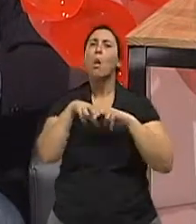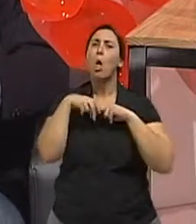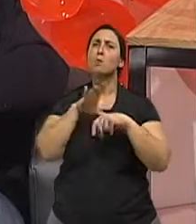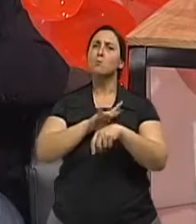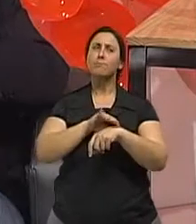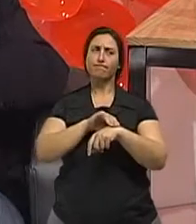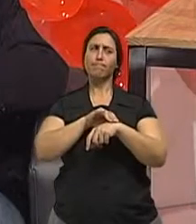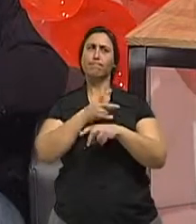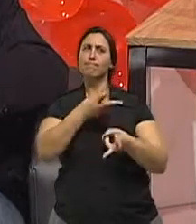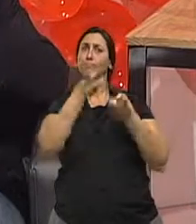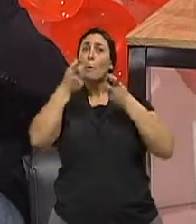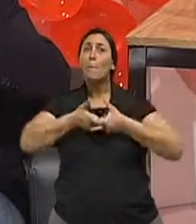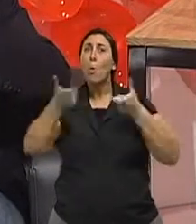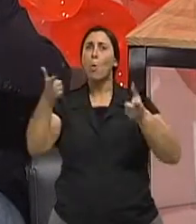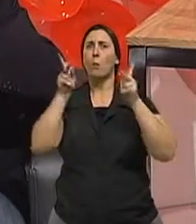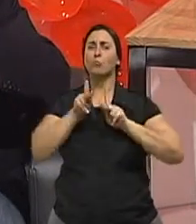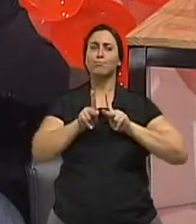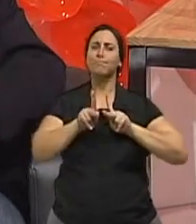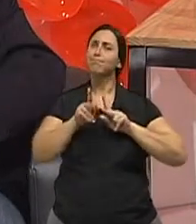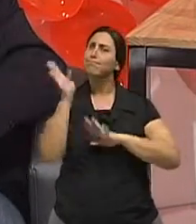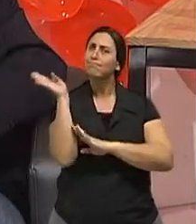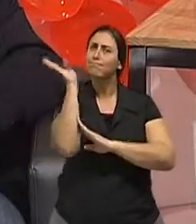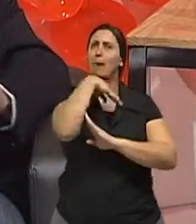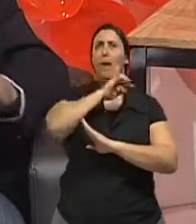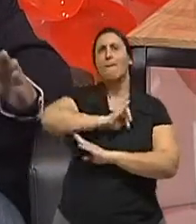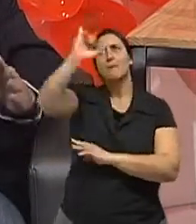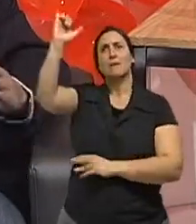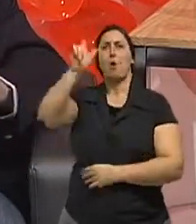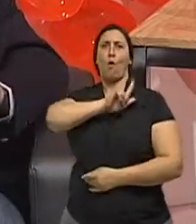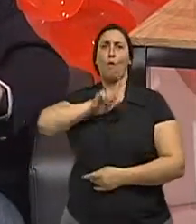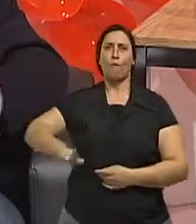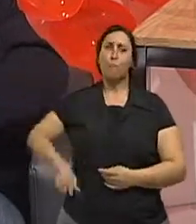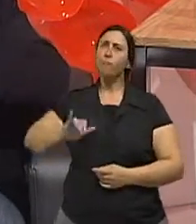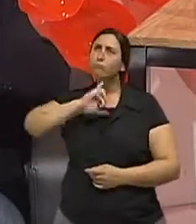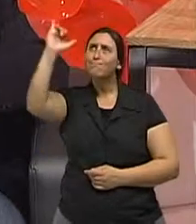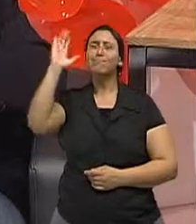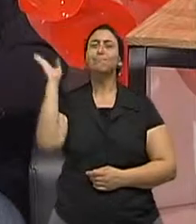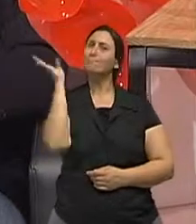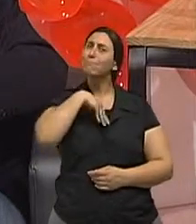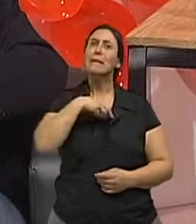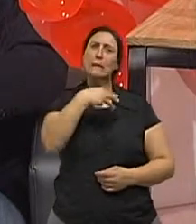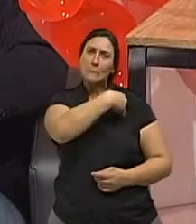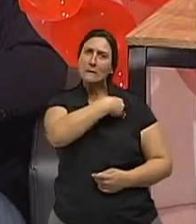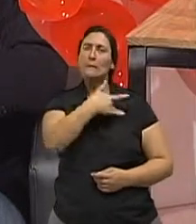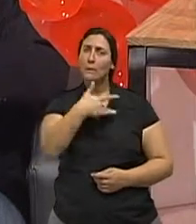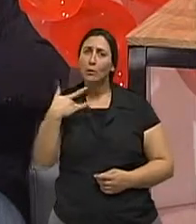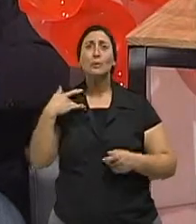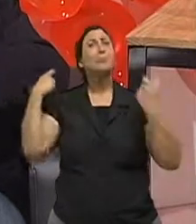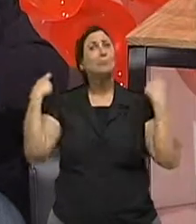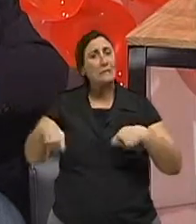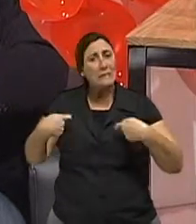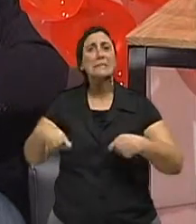Nós estamos pedindo para que a população gaúcha seja vacinada. Para evitar o